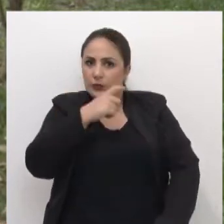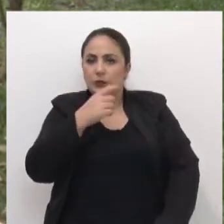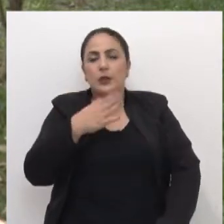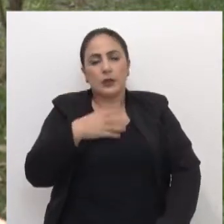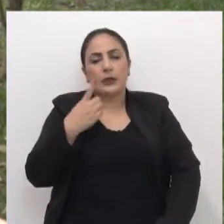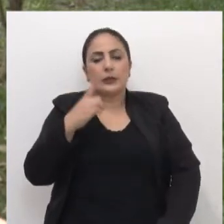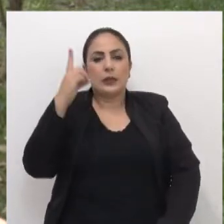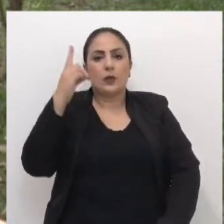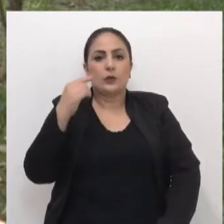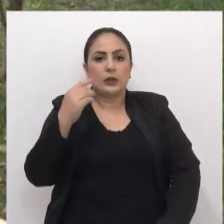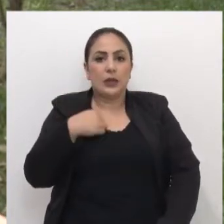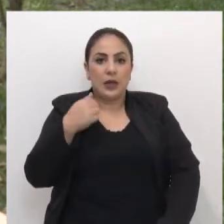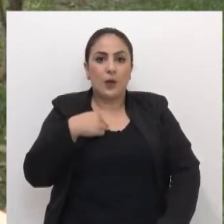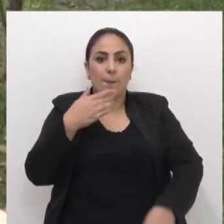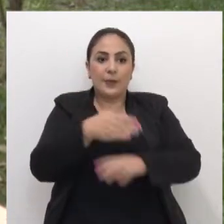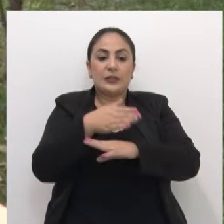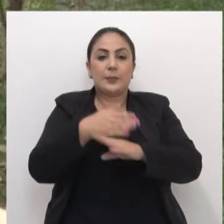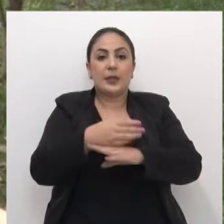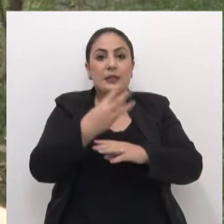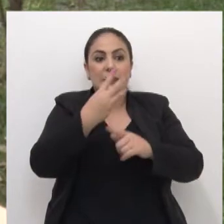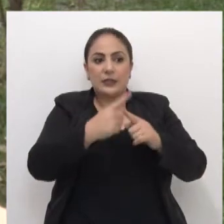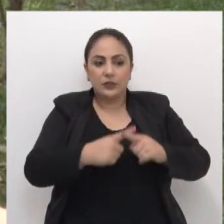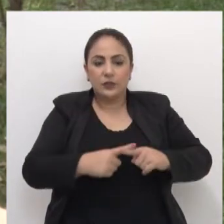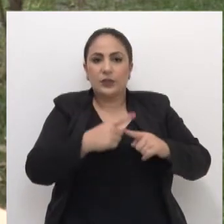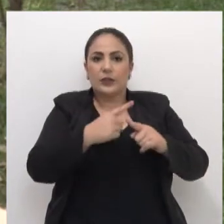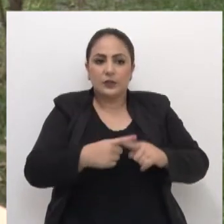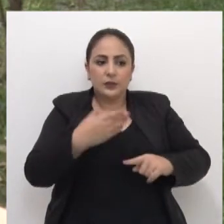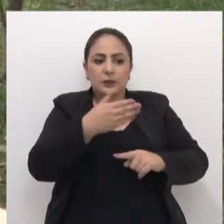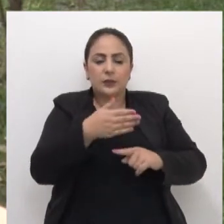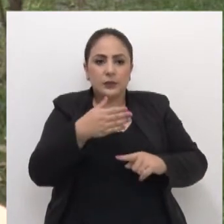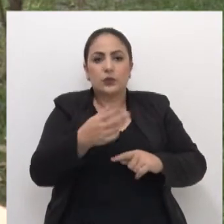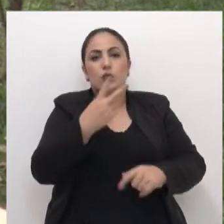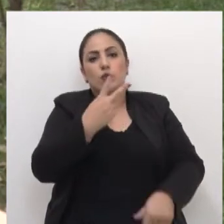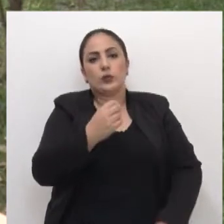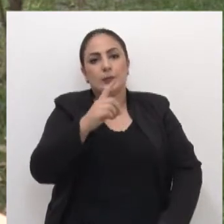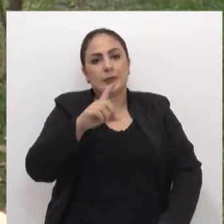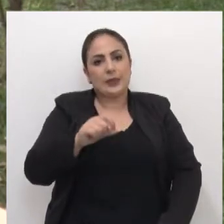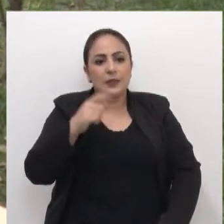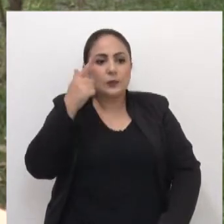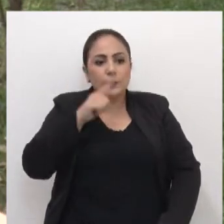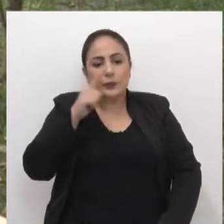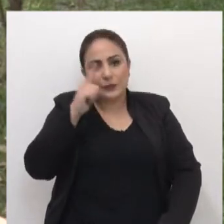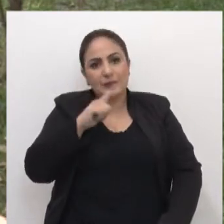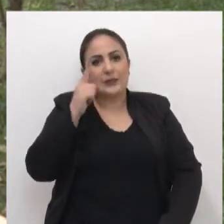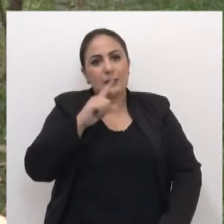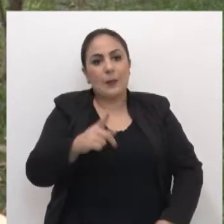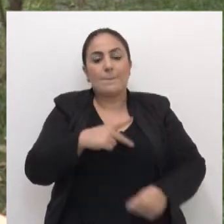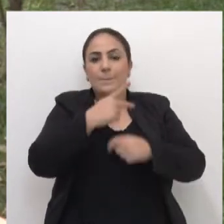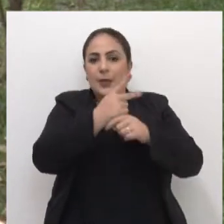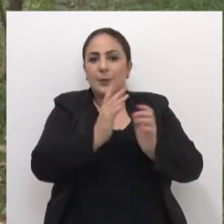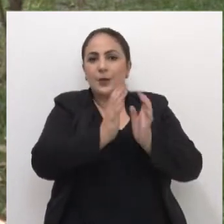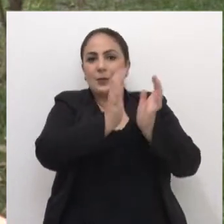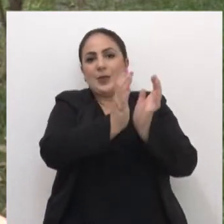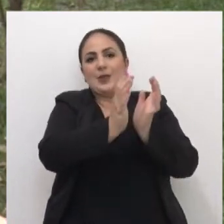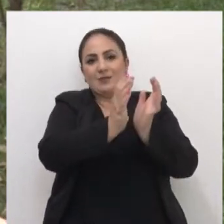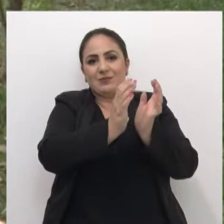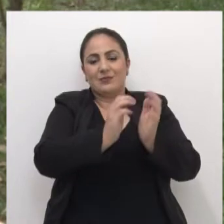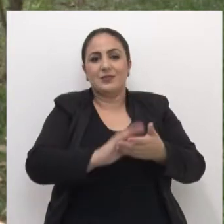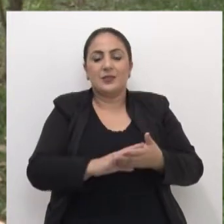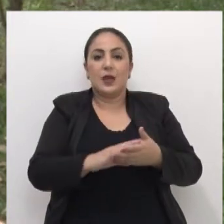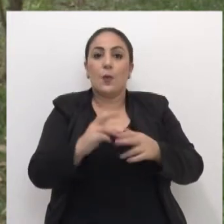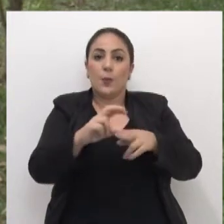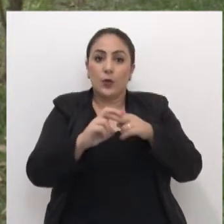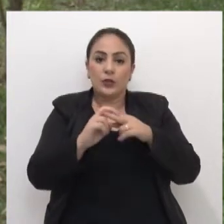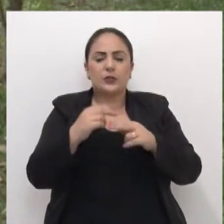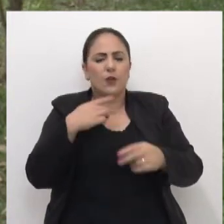E, graças a Deus, depois de participar a 13 edição do rodeio da vacaria, em 2010, eu tive o privilégio de ser campeão do rodeio internacional.